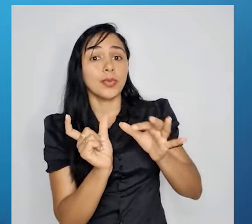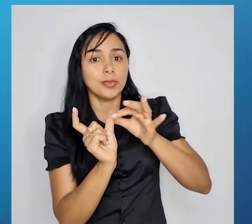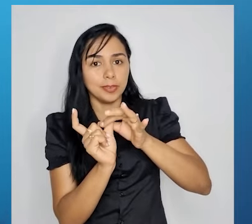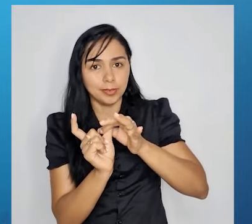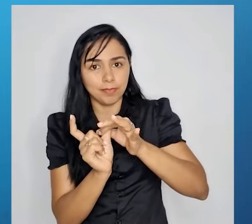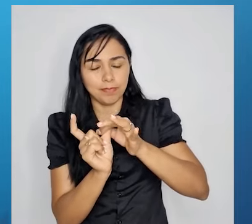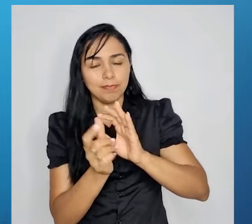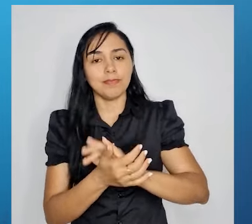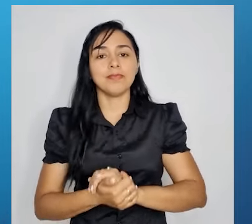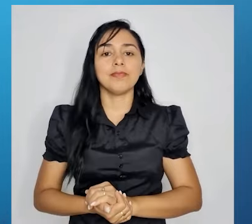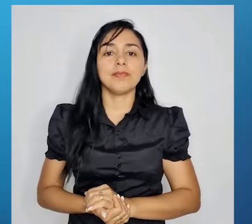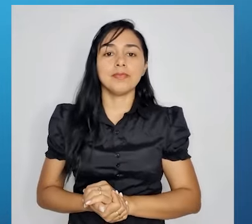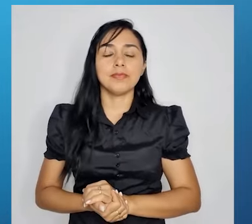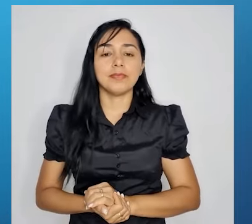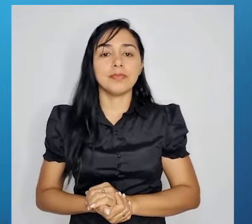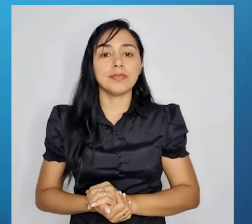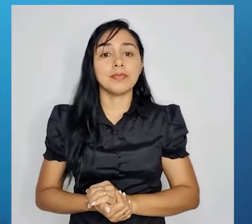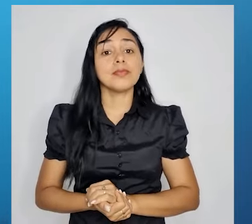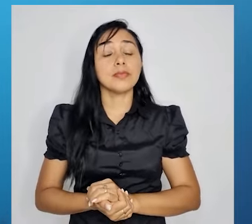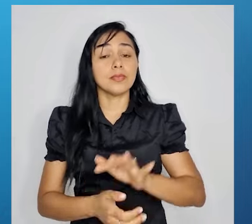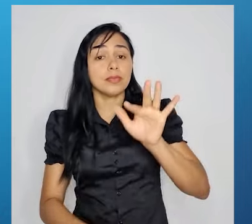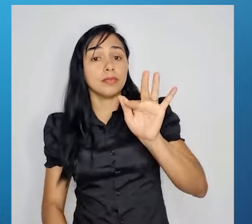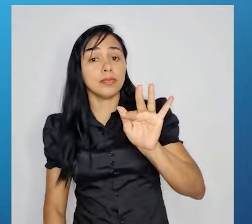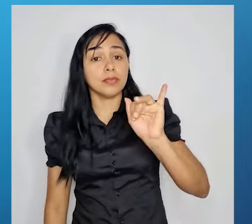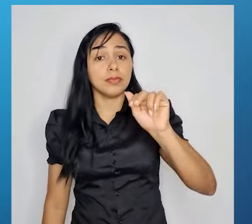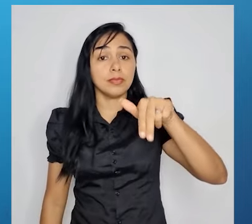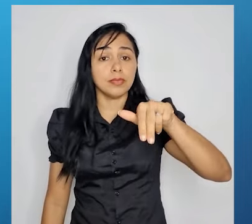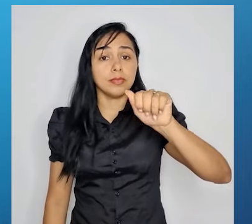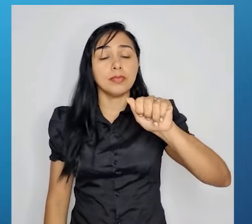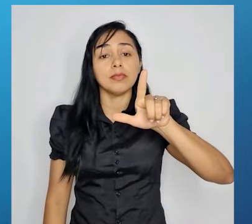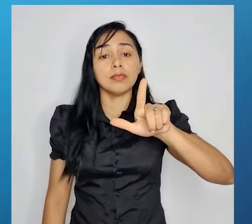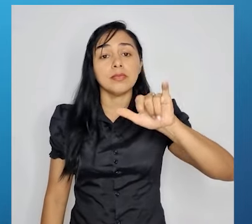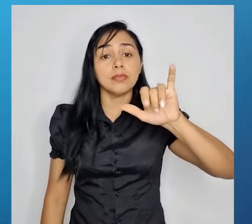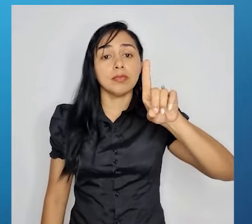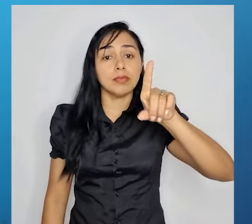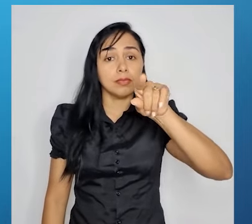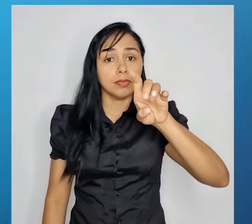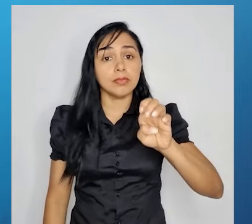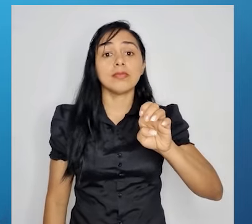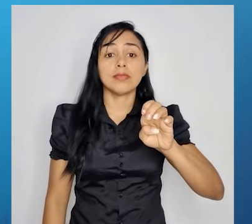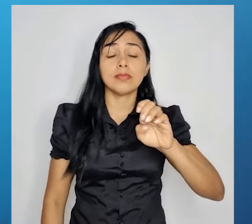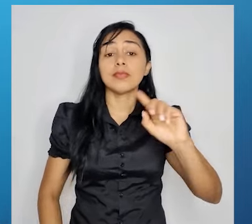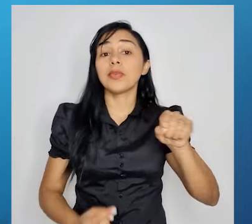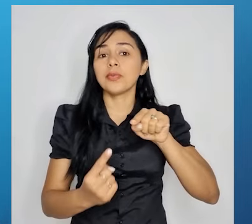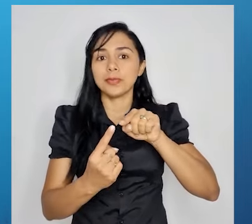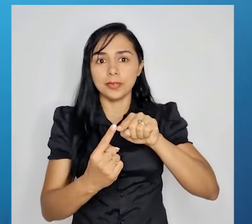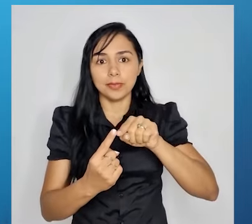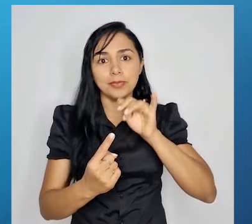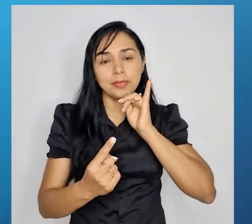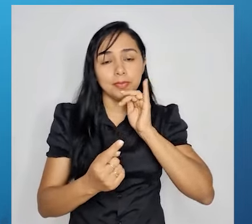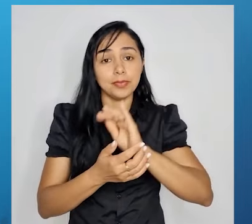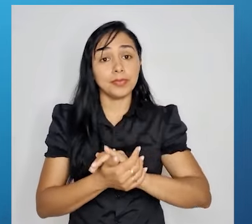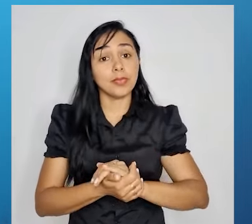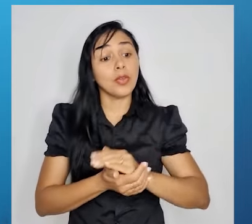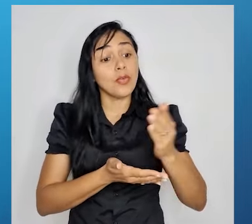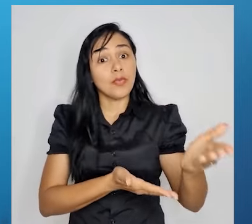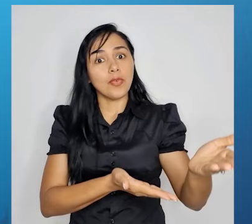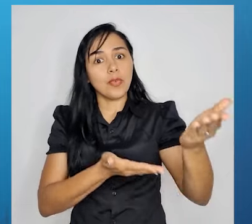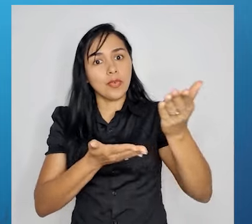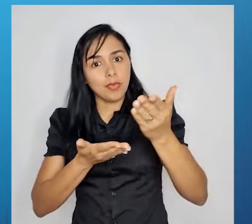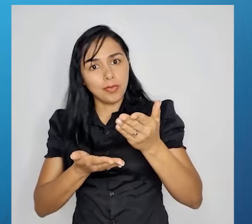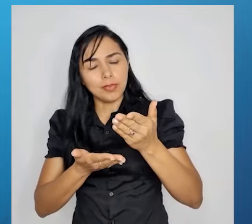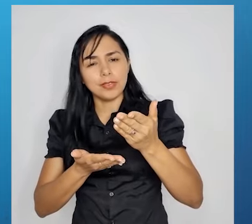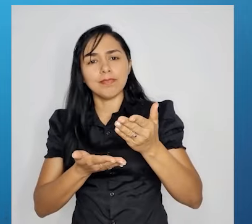Finalidade. Afim de que, para que. Vou convidá-lo para que ele